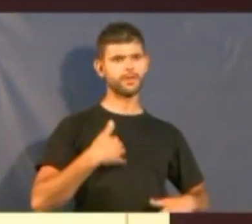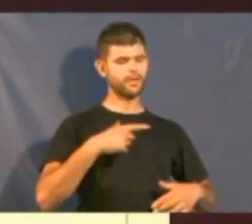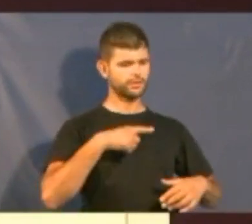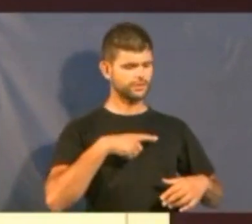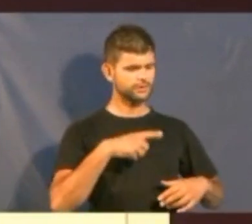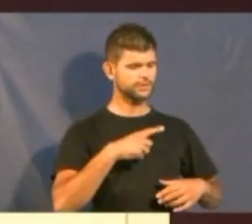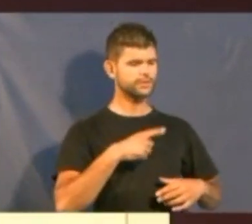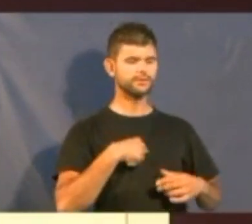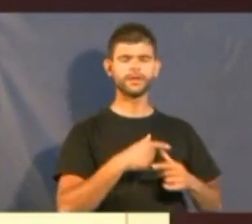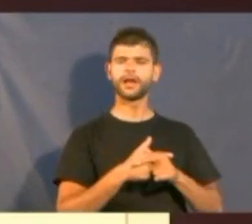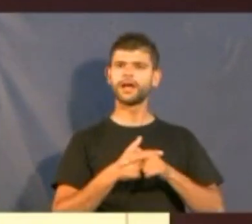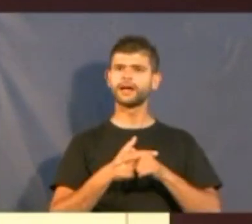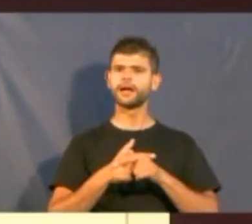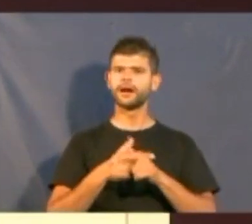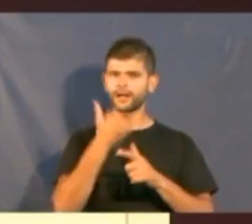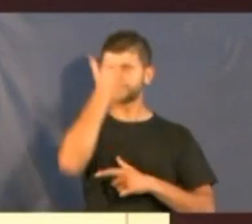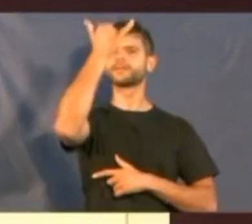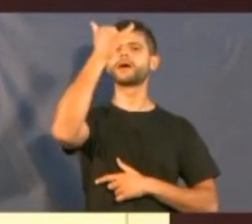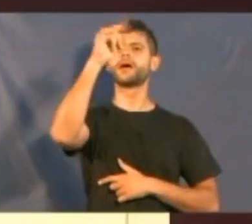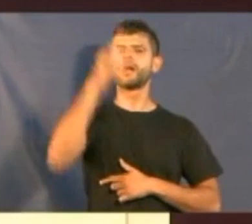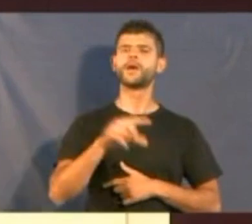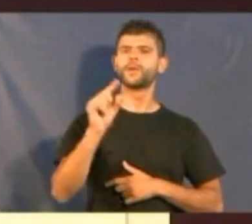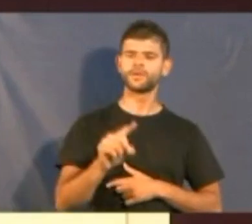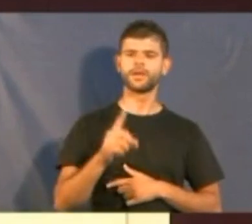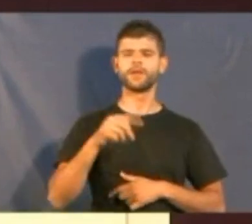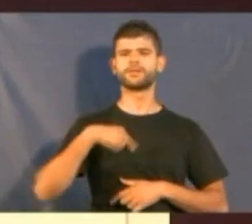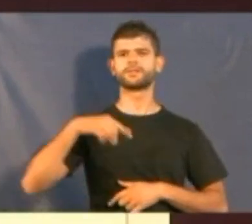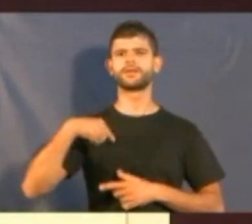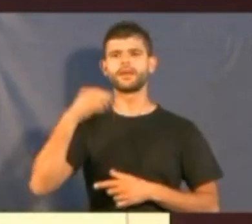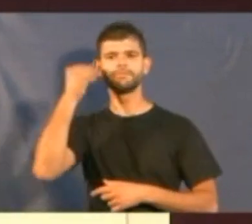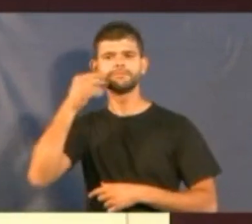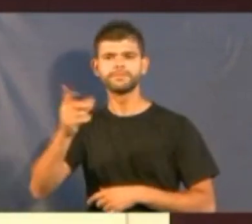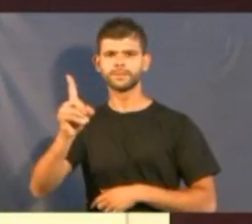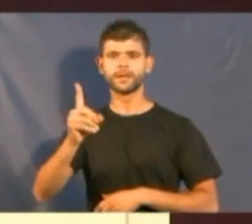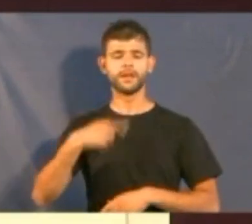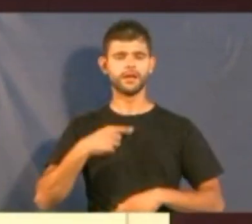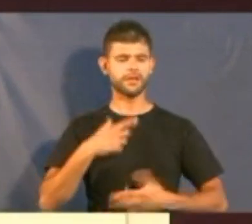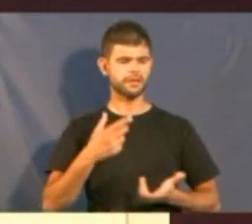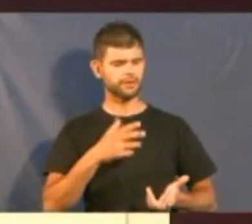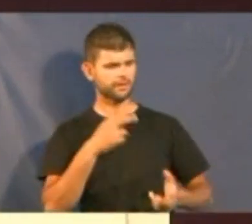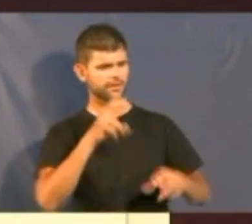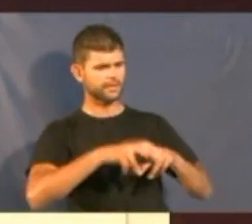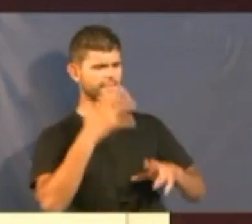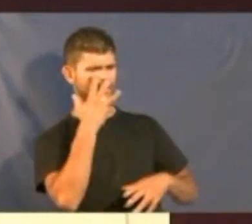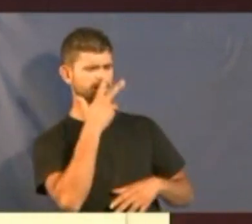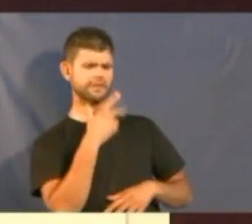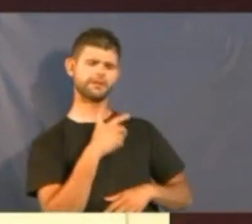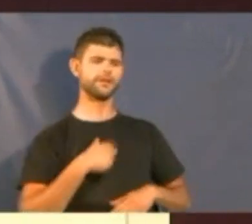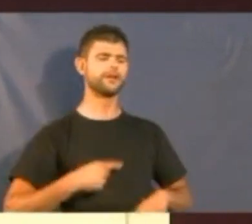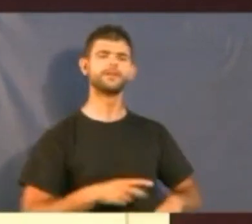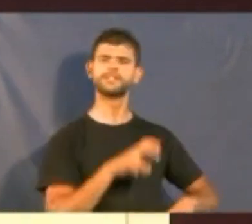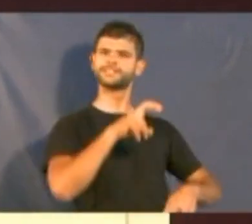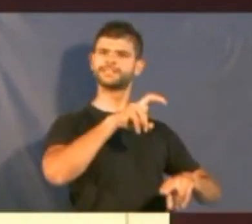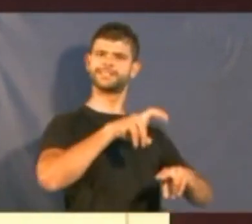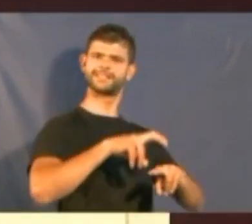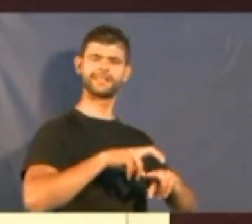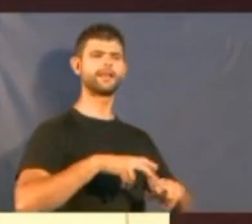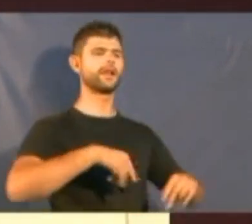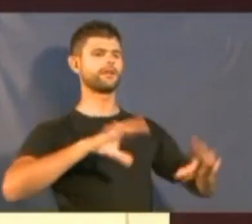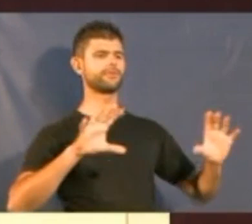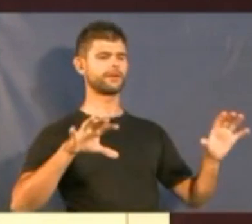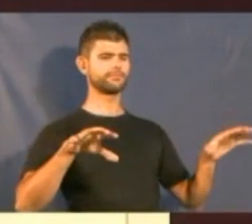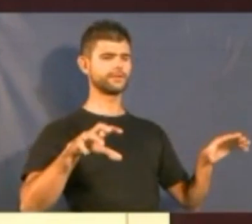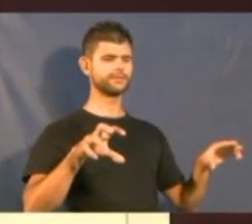ser a cobaia. Aquela cadeira linda. E eu me sentei. Sentei e ela foi abaixando. Os braços me